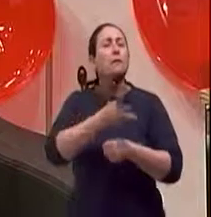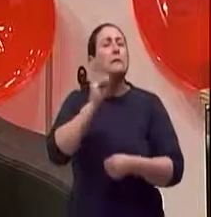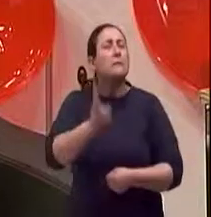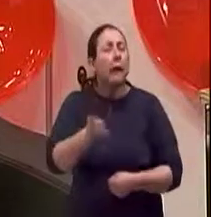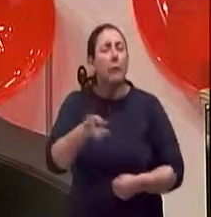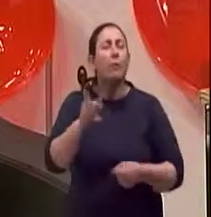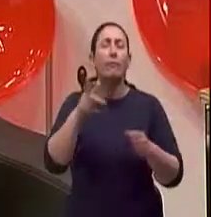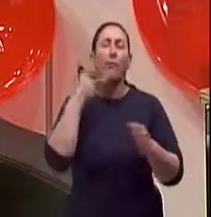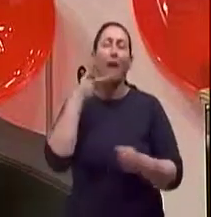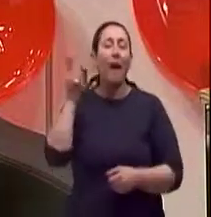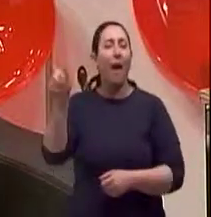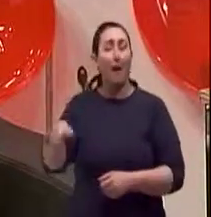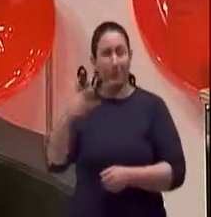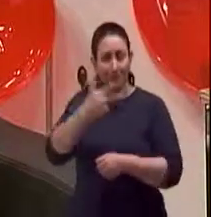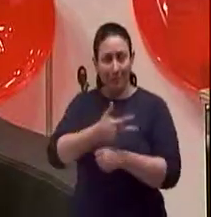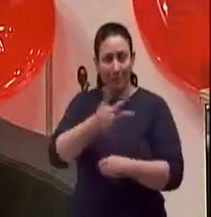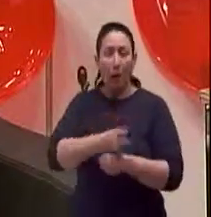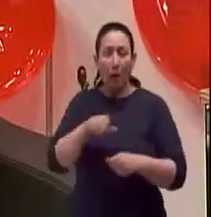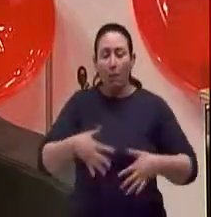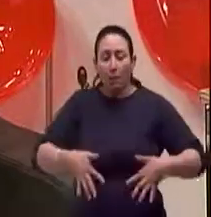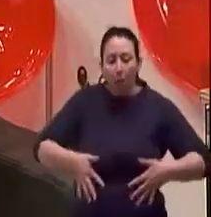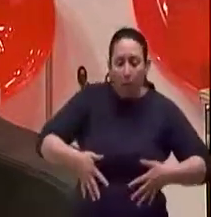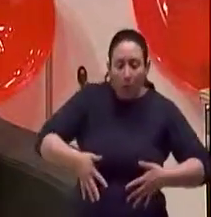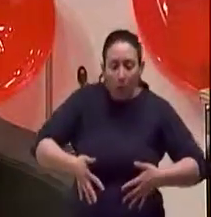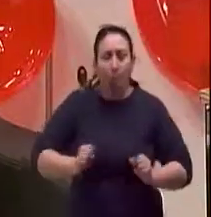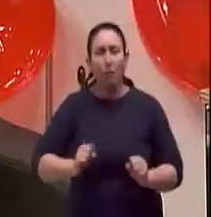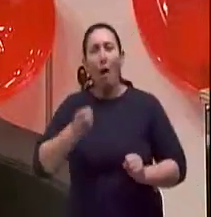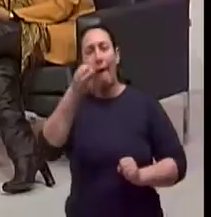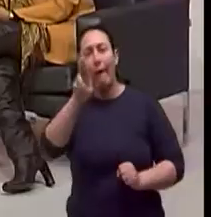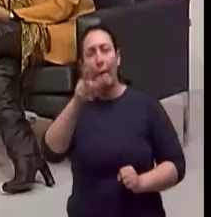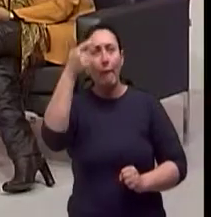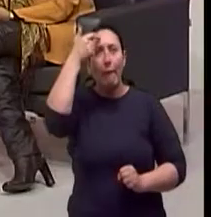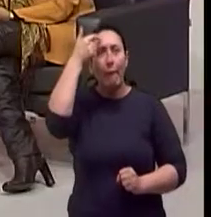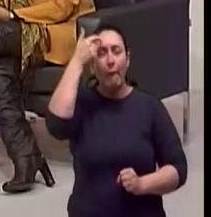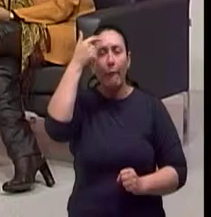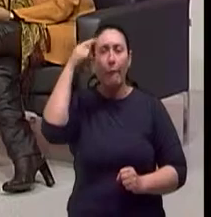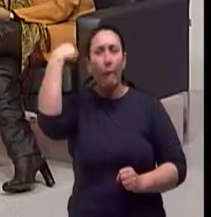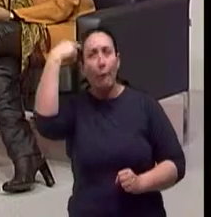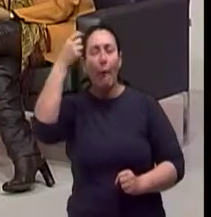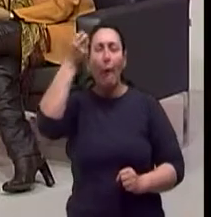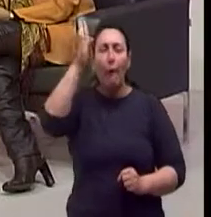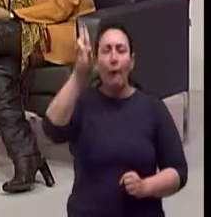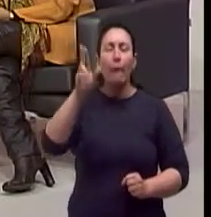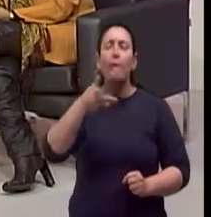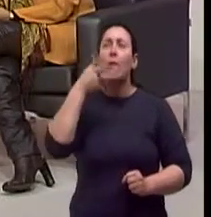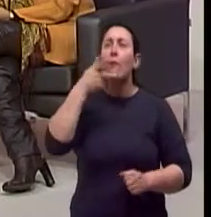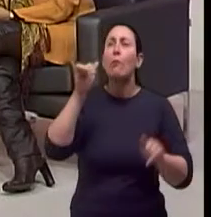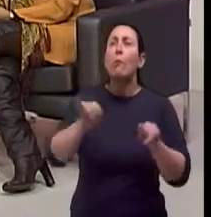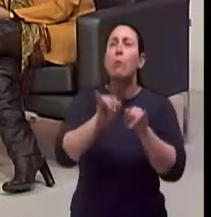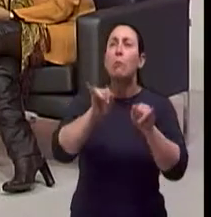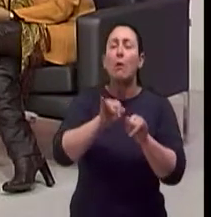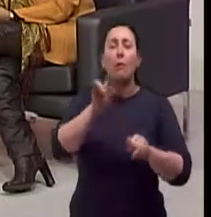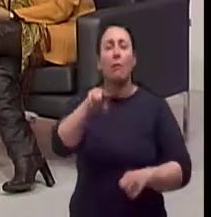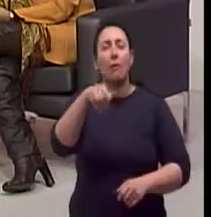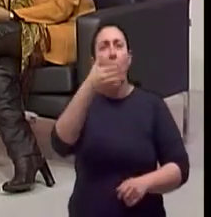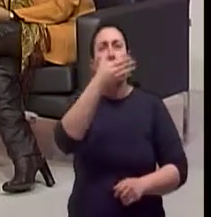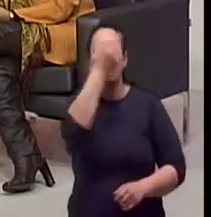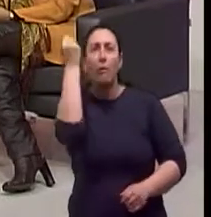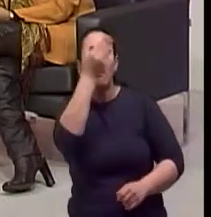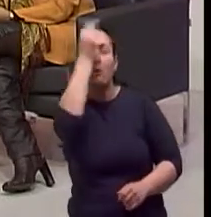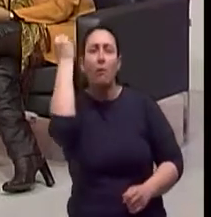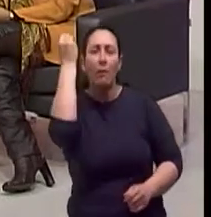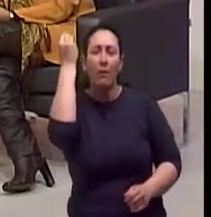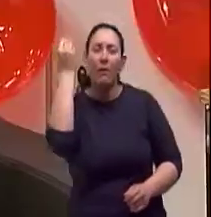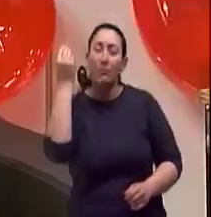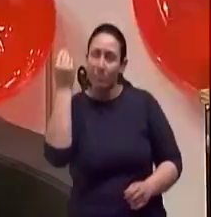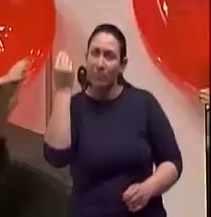Exatamente. Ah, é o idoso tremendo, é o idoso caduco ou falando besteira. Acho que não. A gente pode